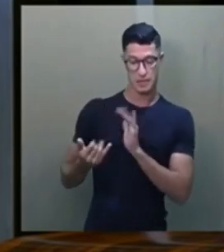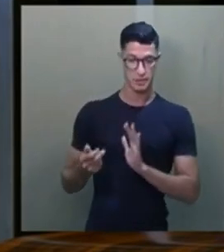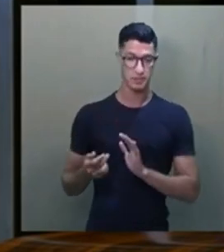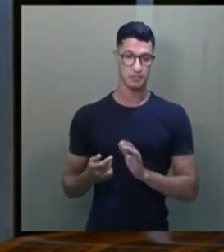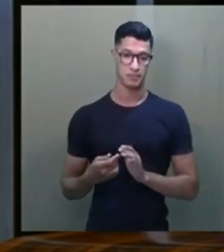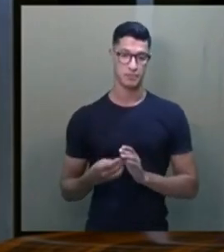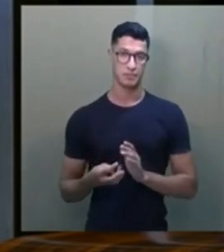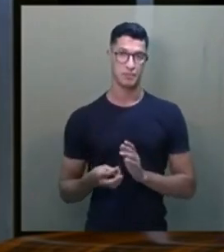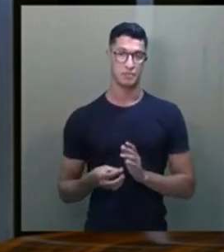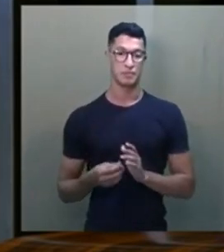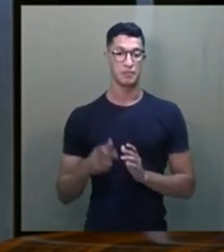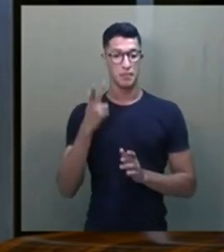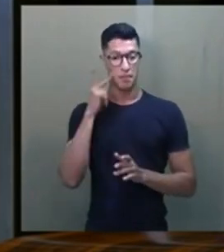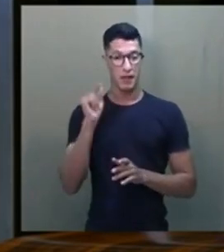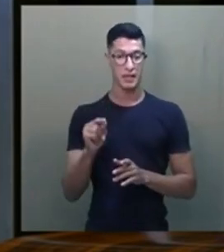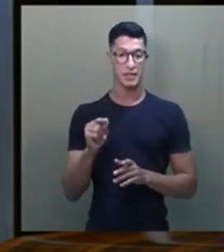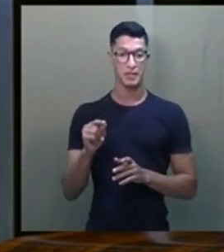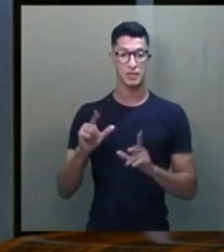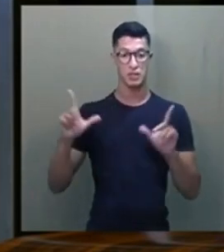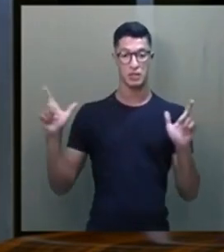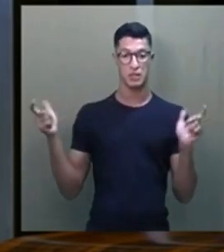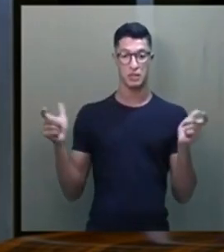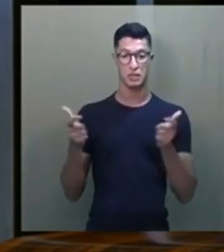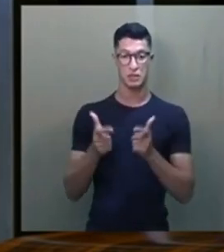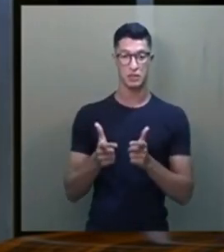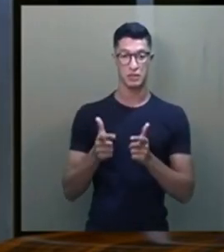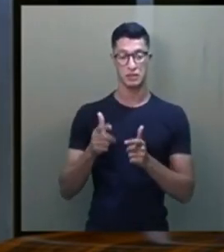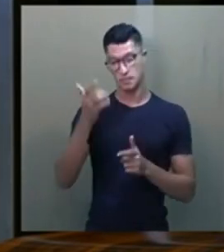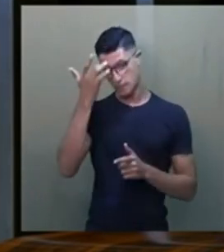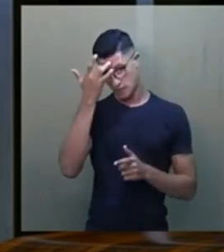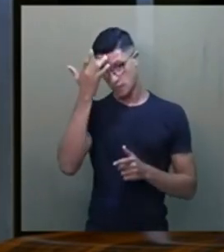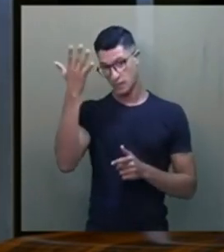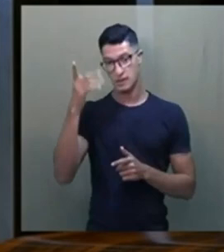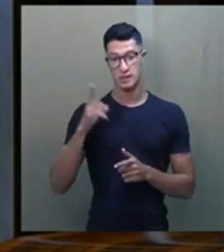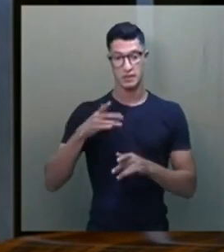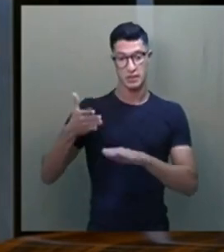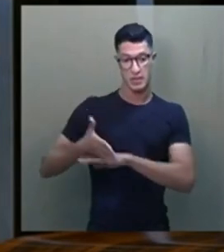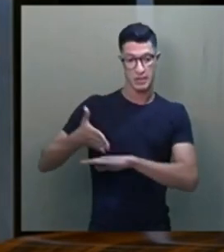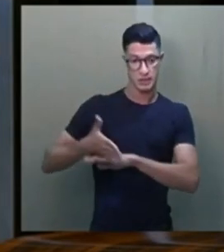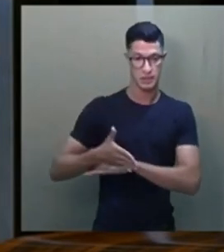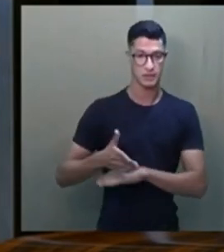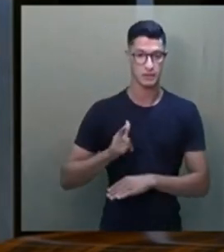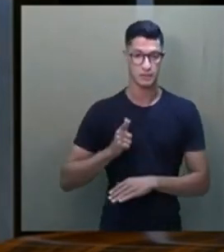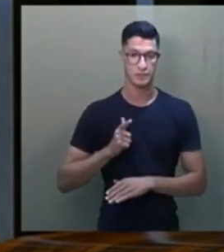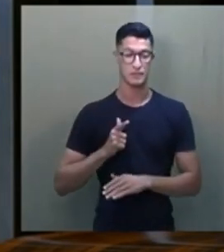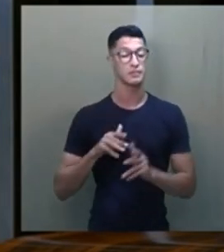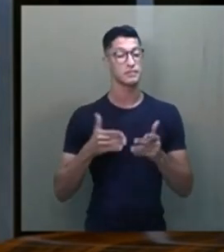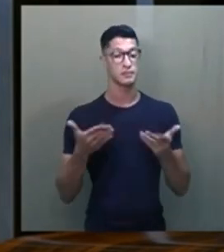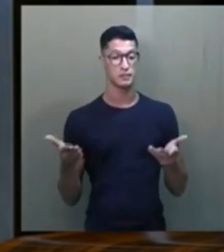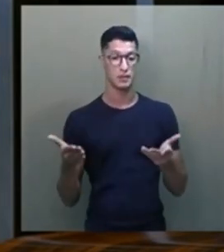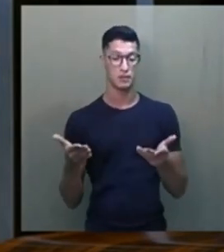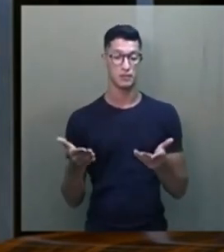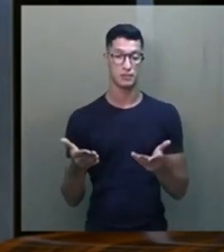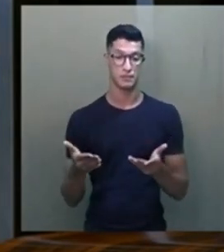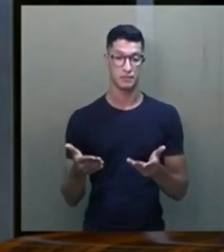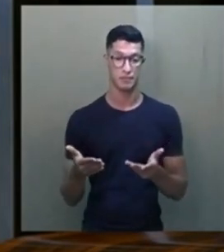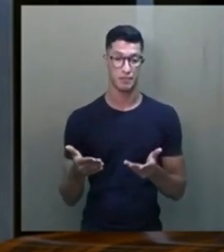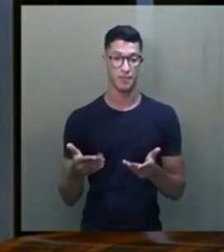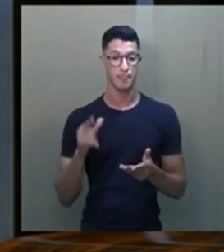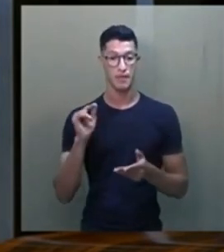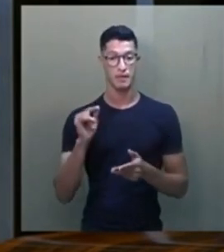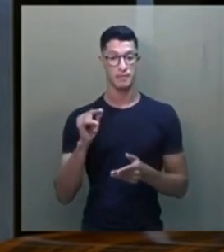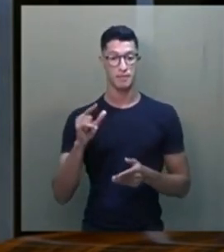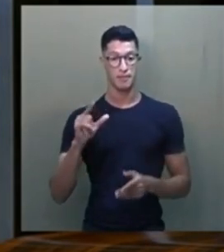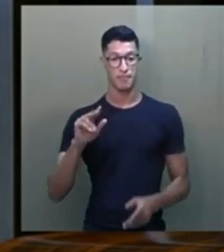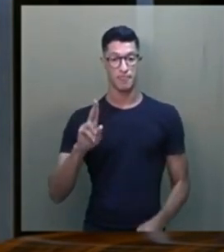para que lhes se reduzam à facilidade de acesso. Então, o que o